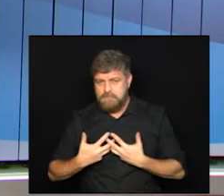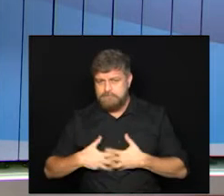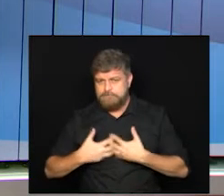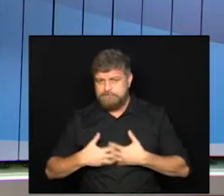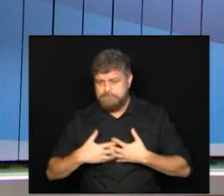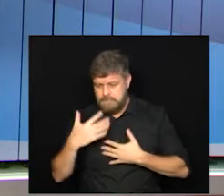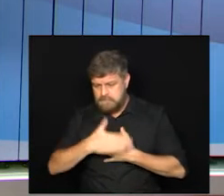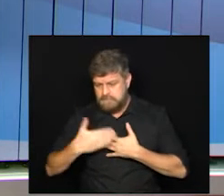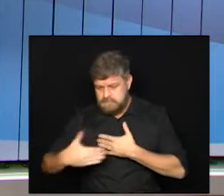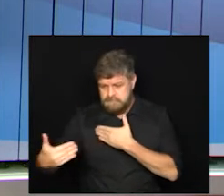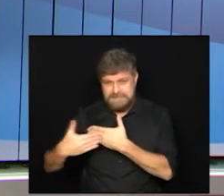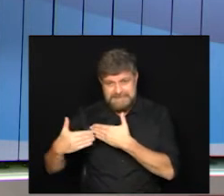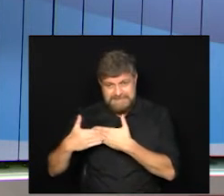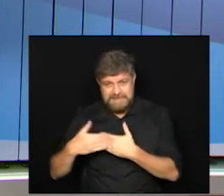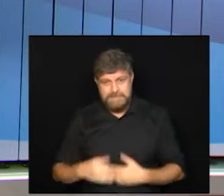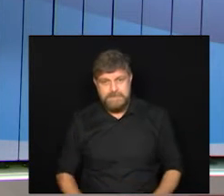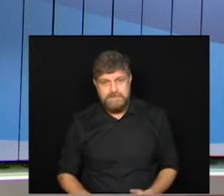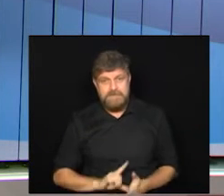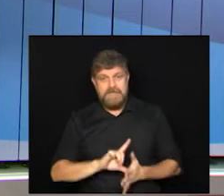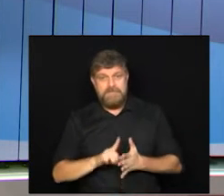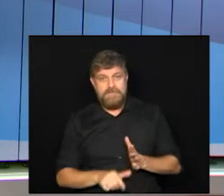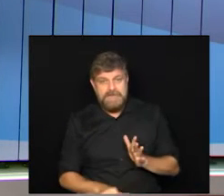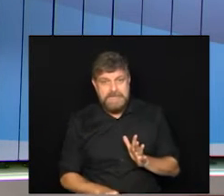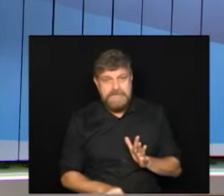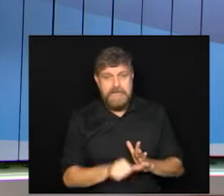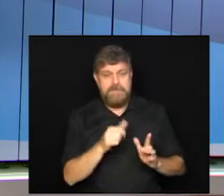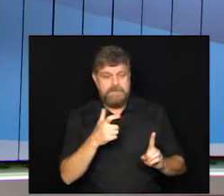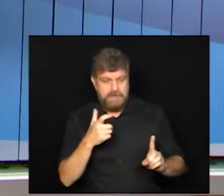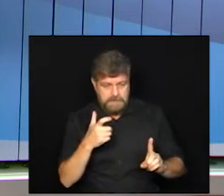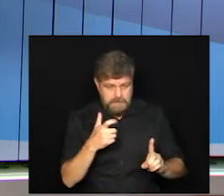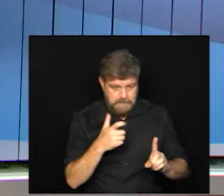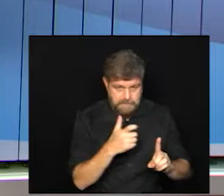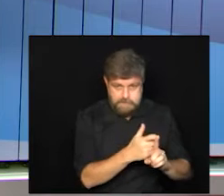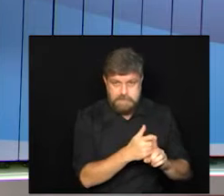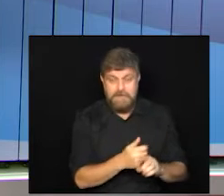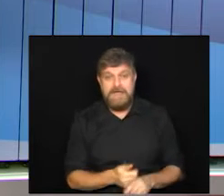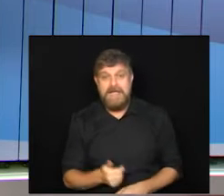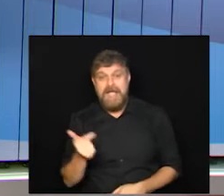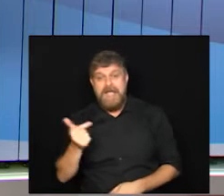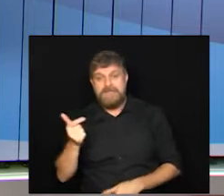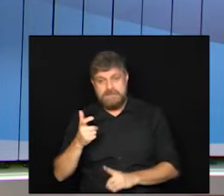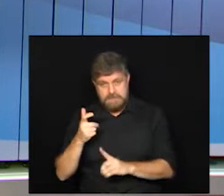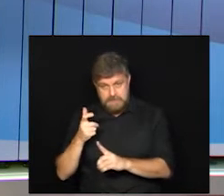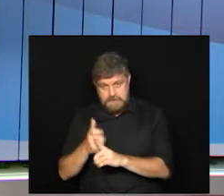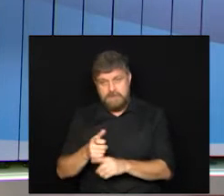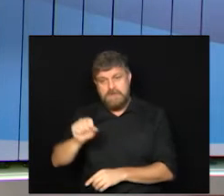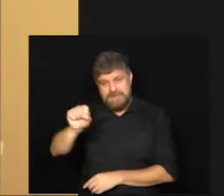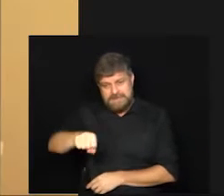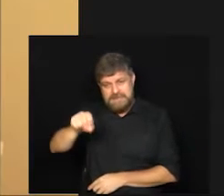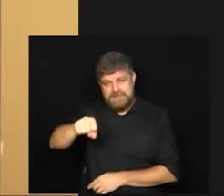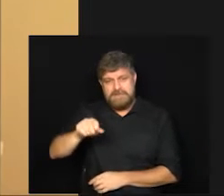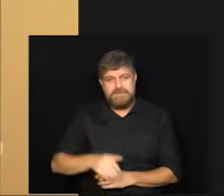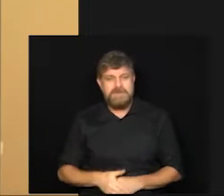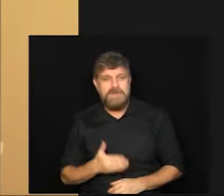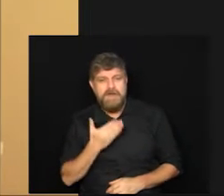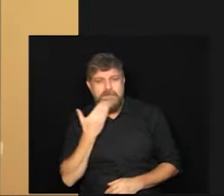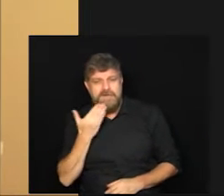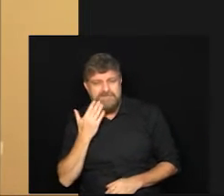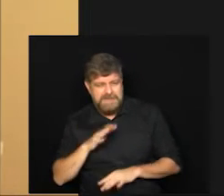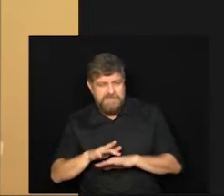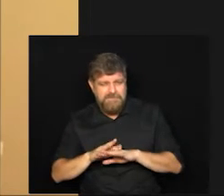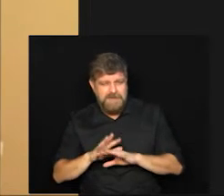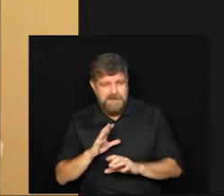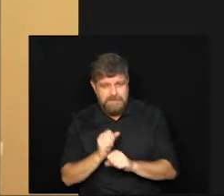é depois da primeira dose né considerando tomando a segunda dose sim para ficar mais fácil a conta